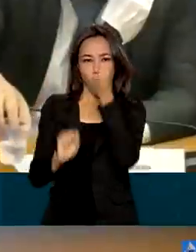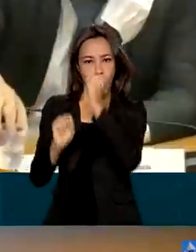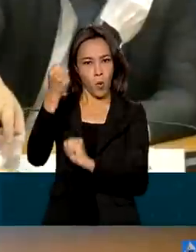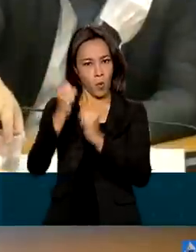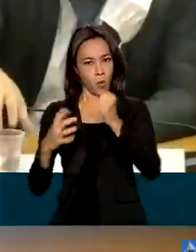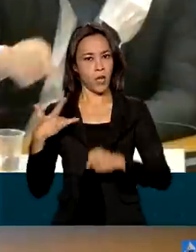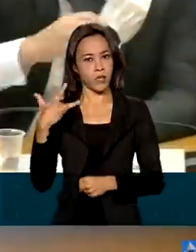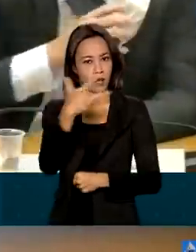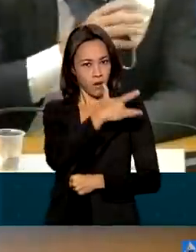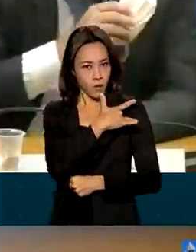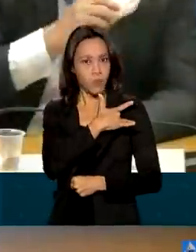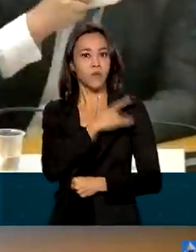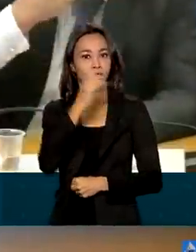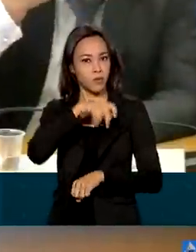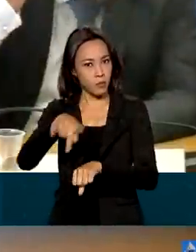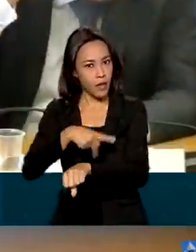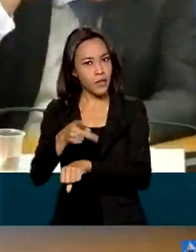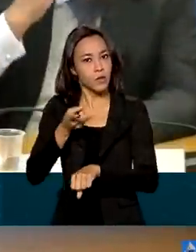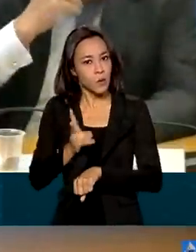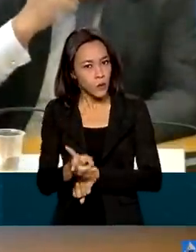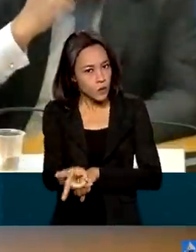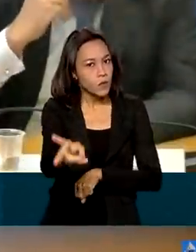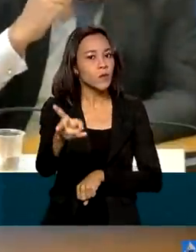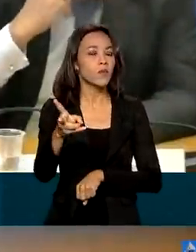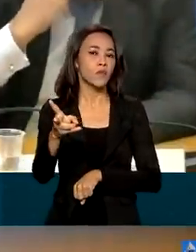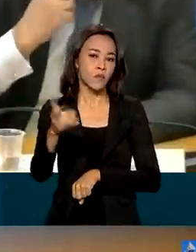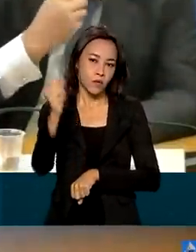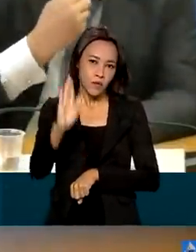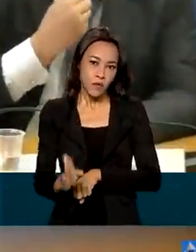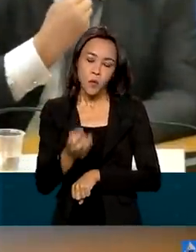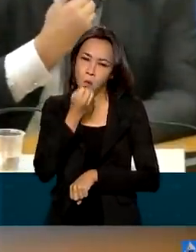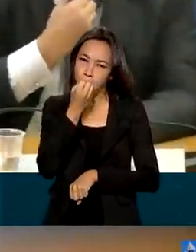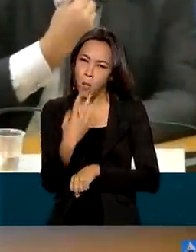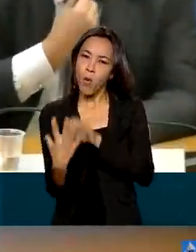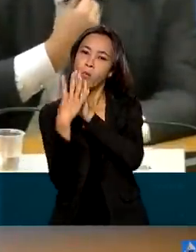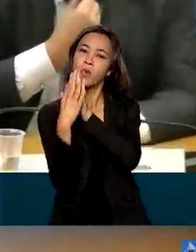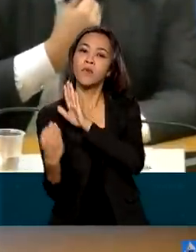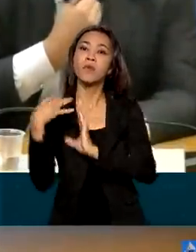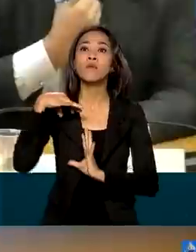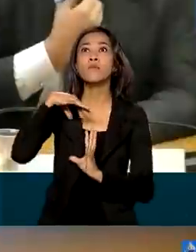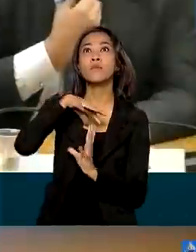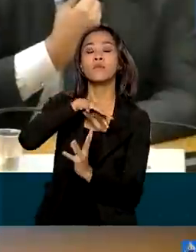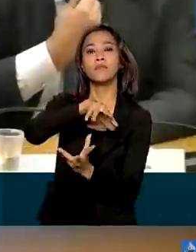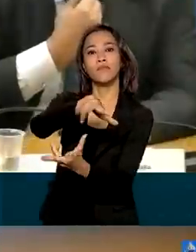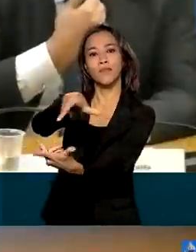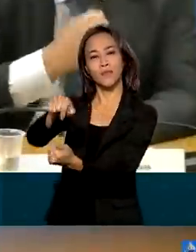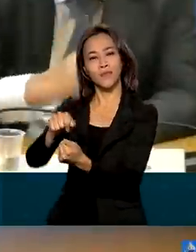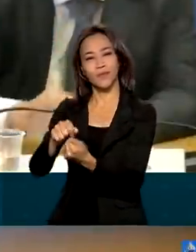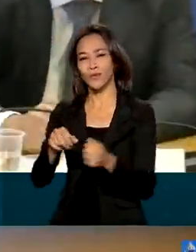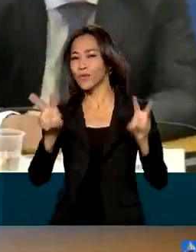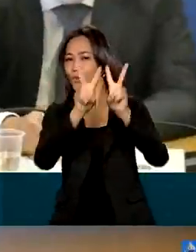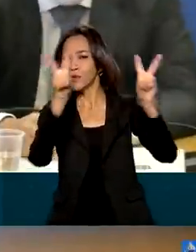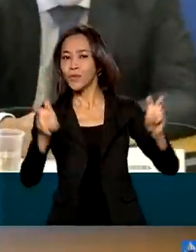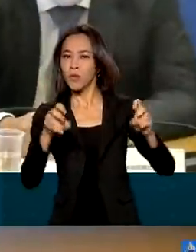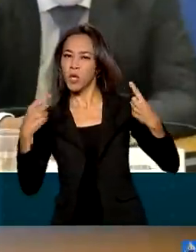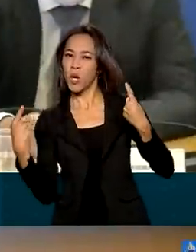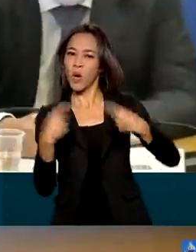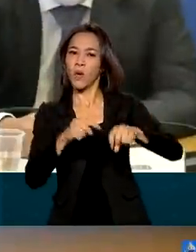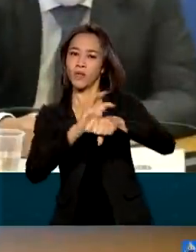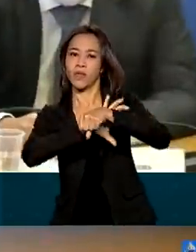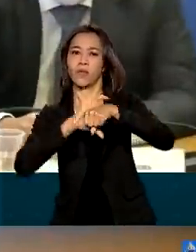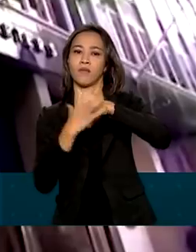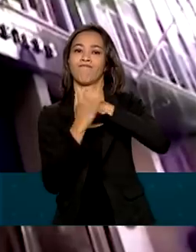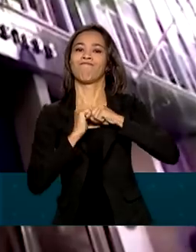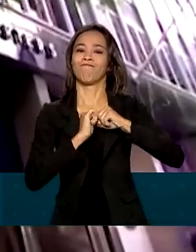e vai fazer com que o nosso país continue sendo um bom exemplo para o mundo do enfrentamento à pandemia da Covid